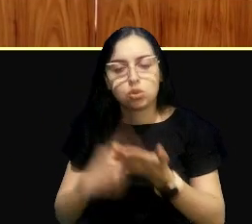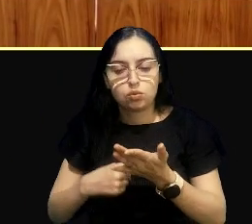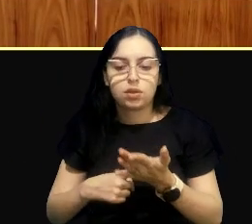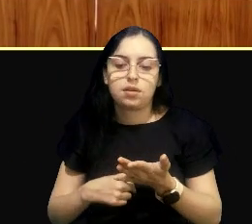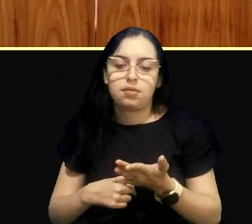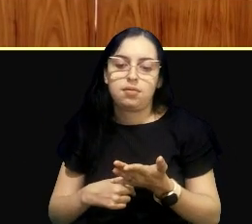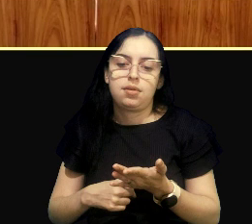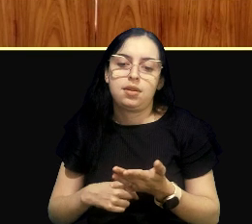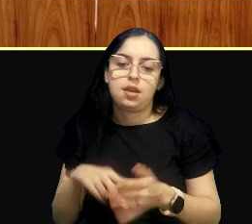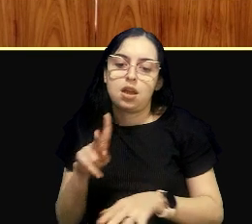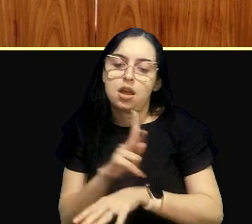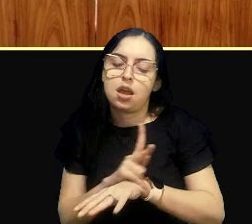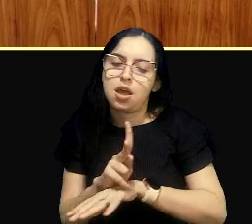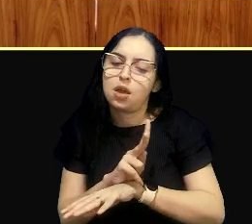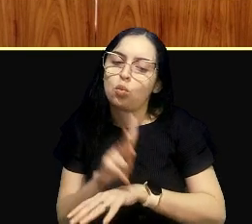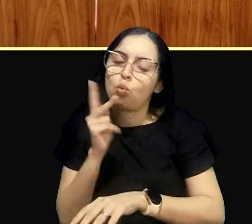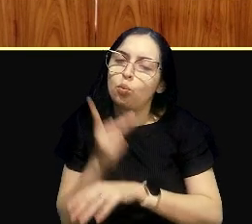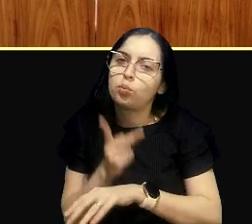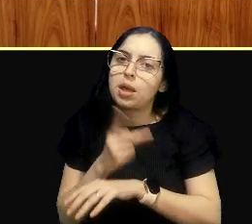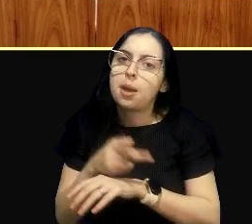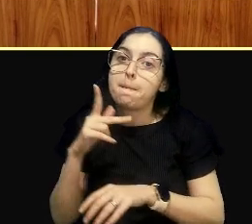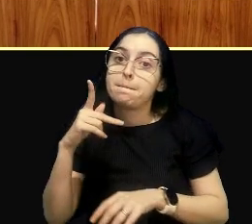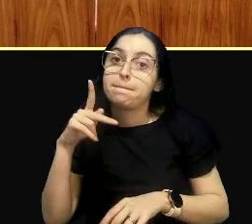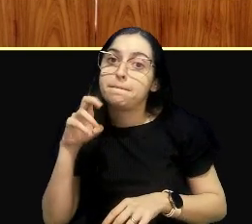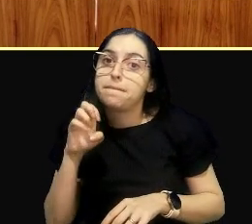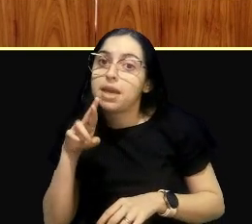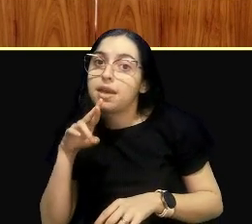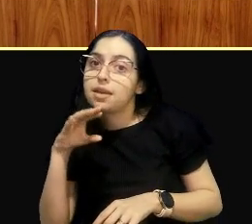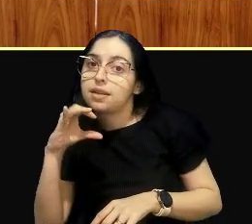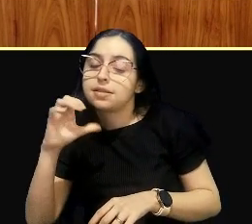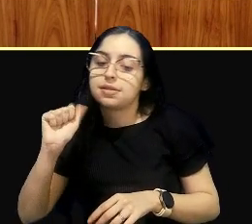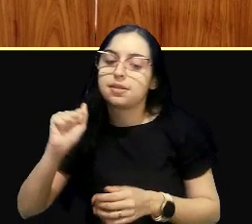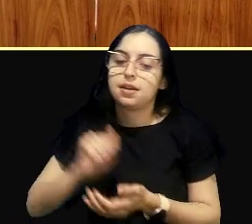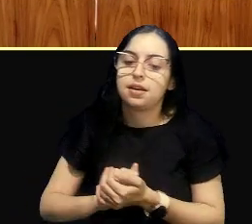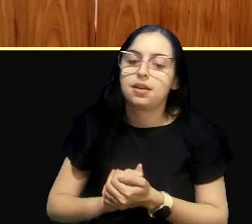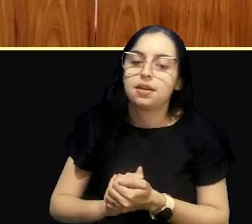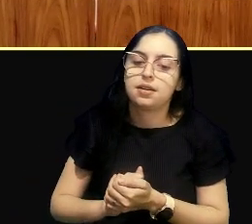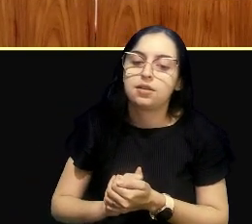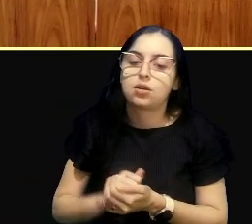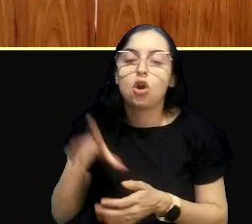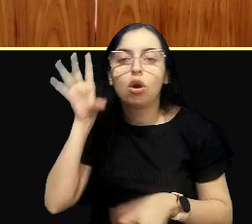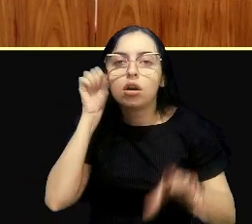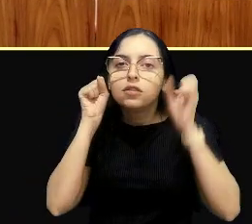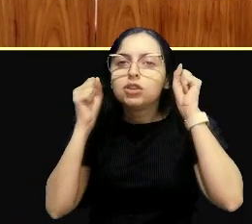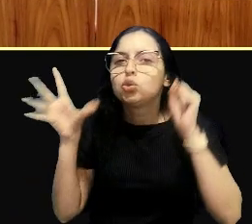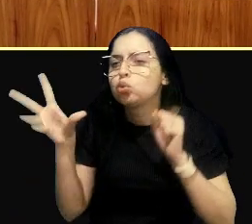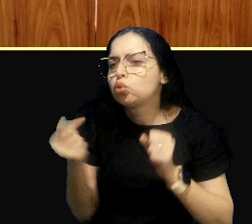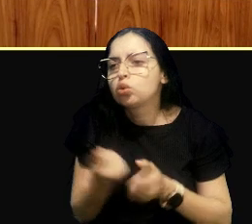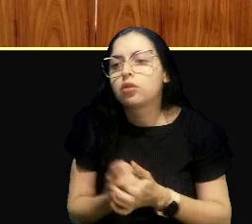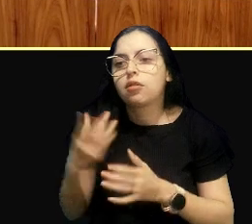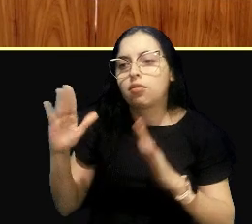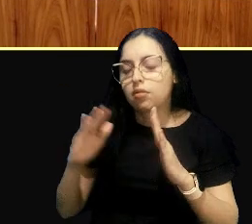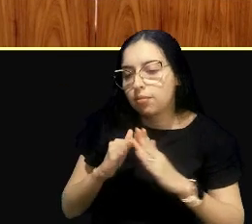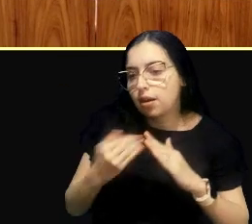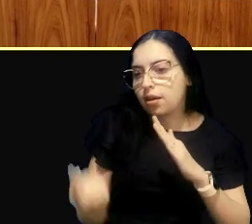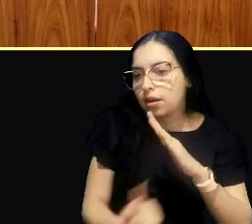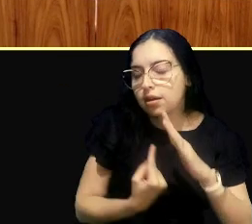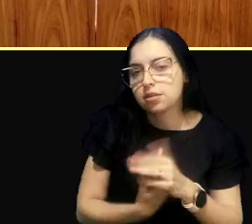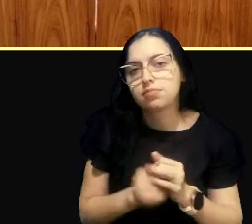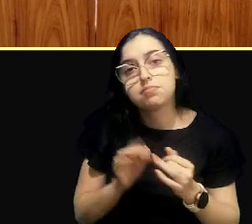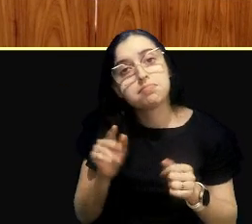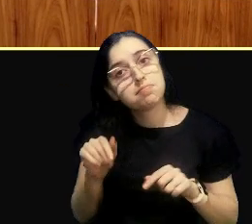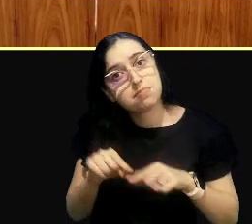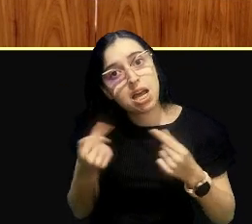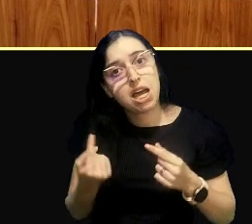né, a perícia é isso também, né, claro que as inspeções são, até pra você ouvir tudo e voltar pra casa, mas, assim, a gente